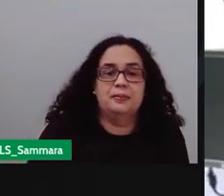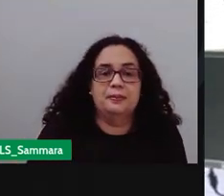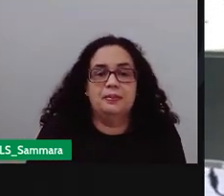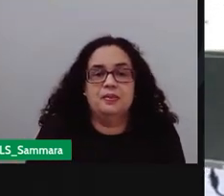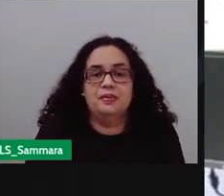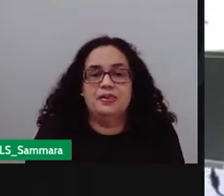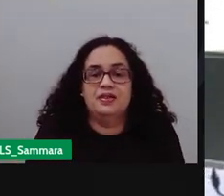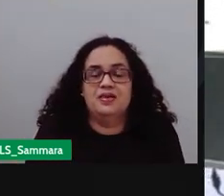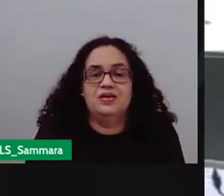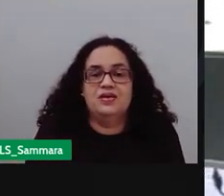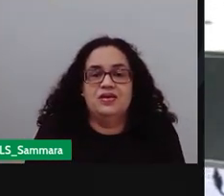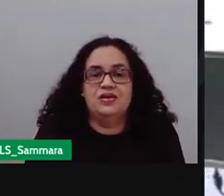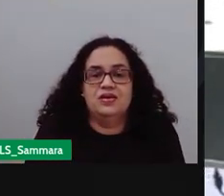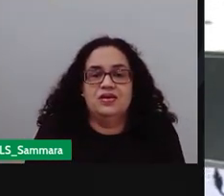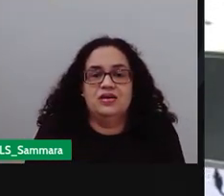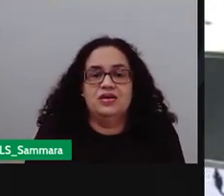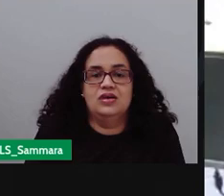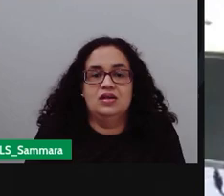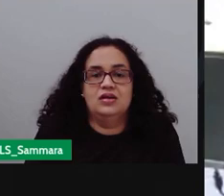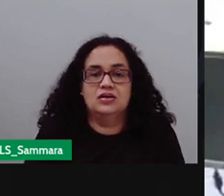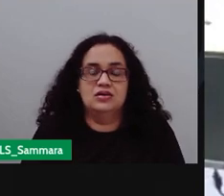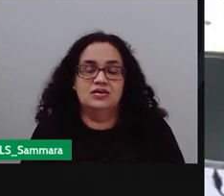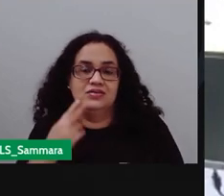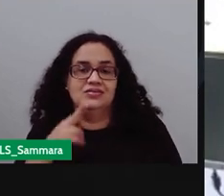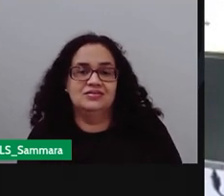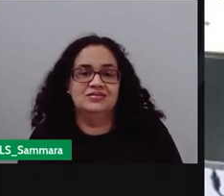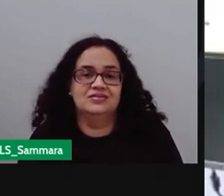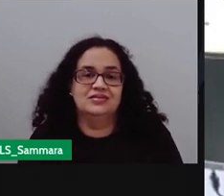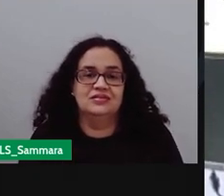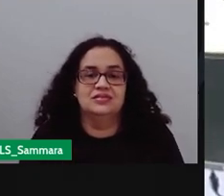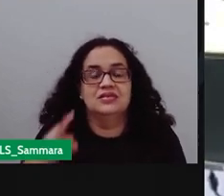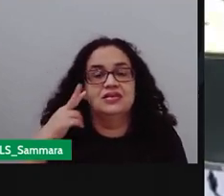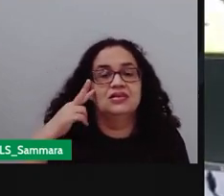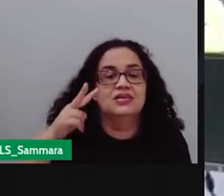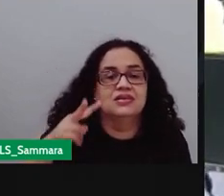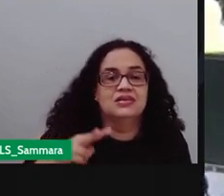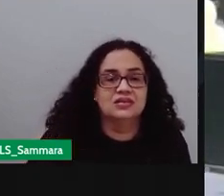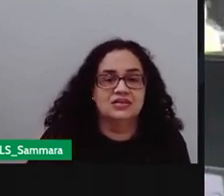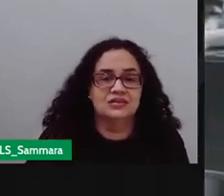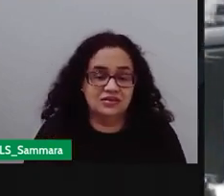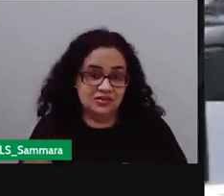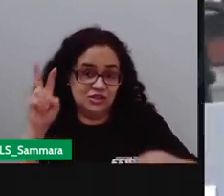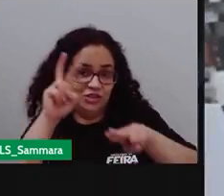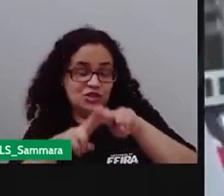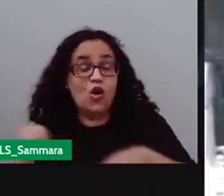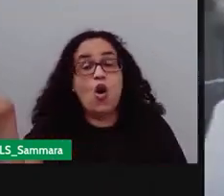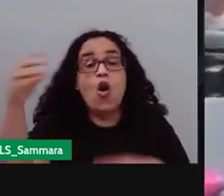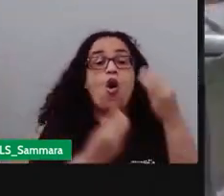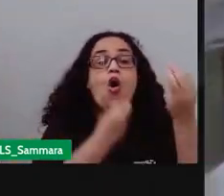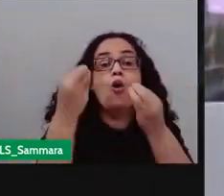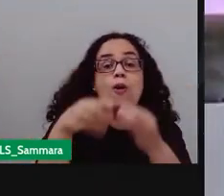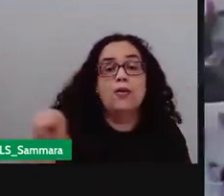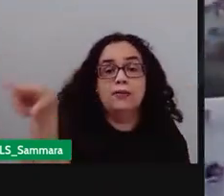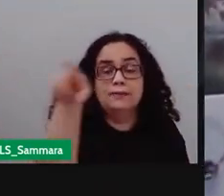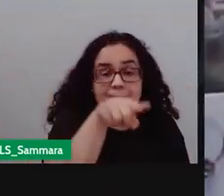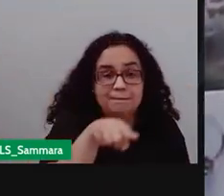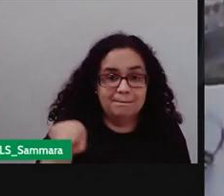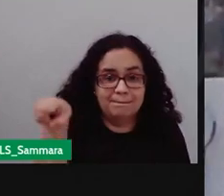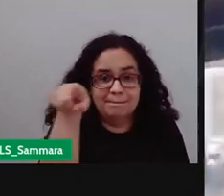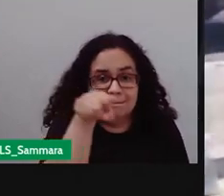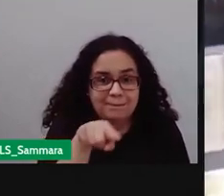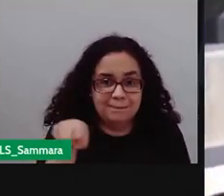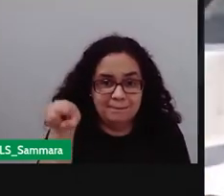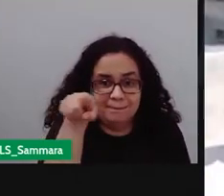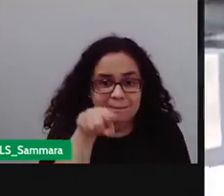contrário é uma correria muito grande funciona mais ou menos assim a gente chega aqui na redação com o nosso horário nosso plantão né